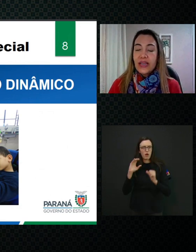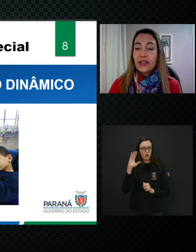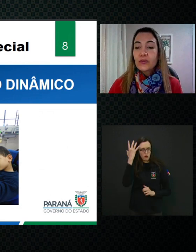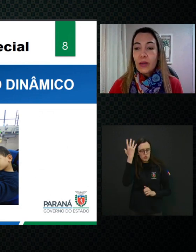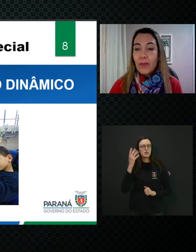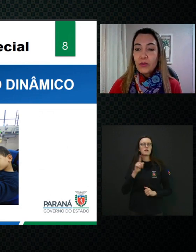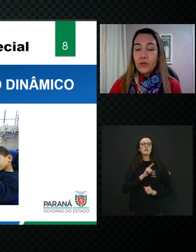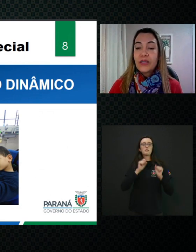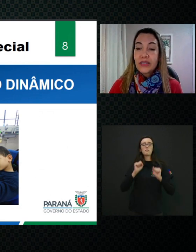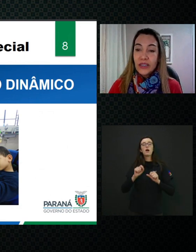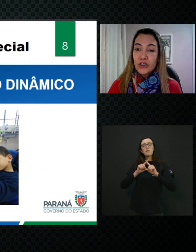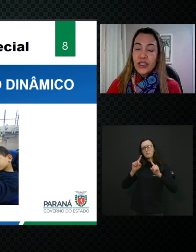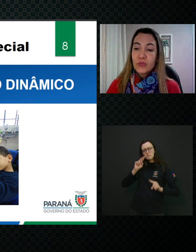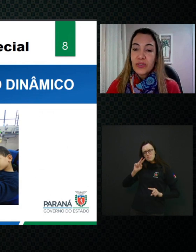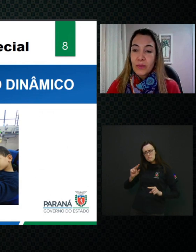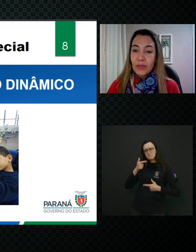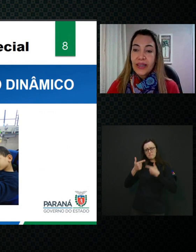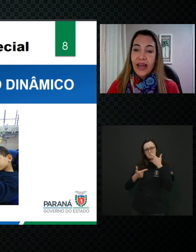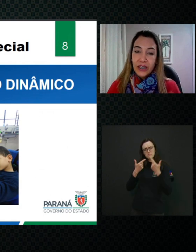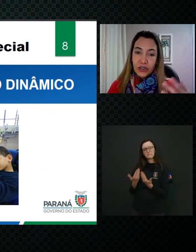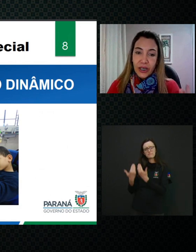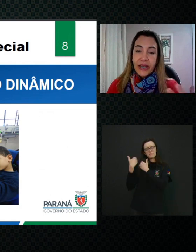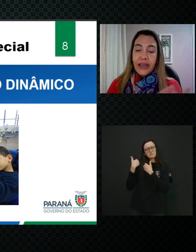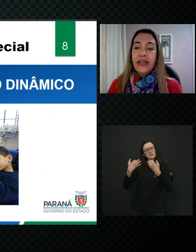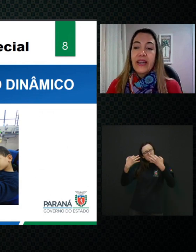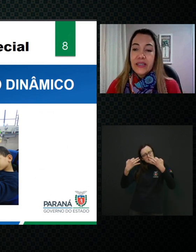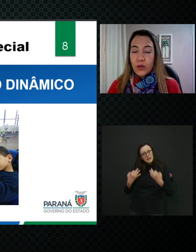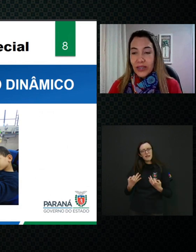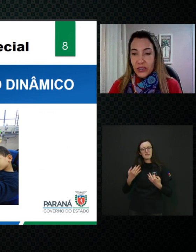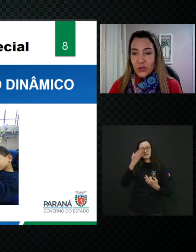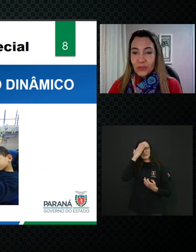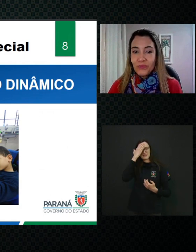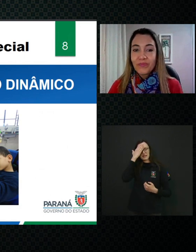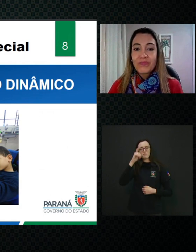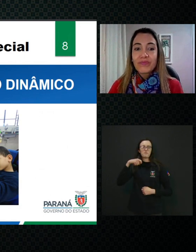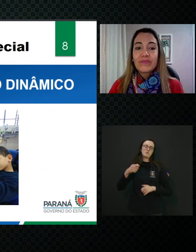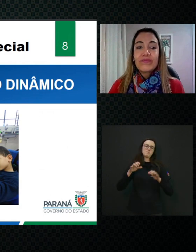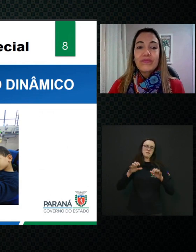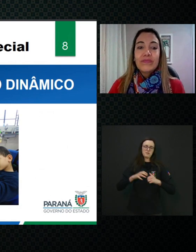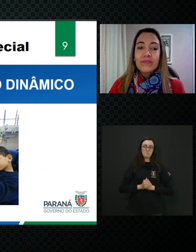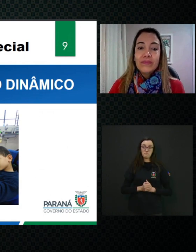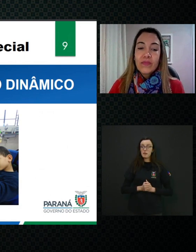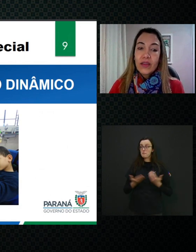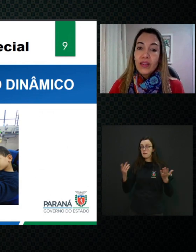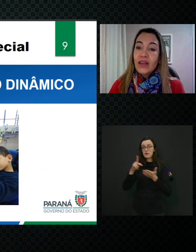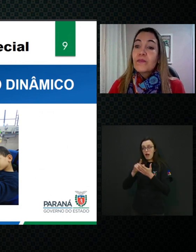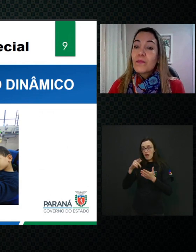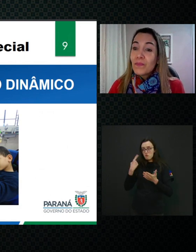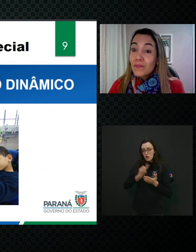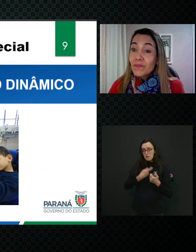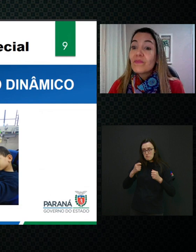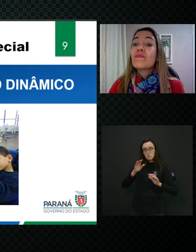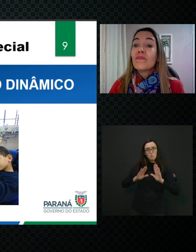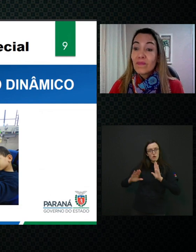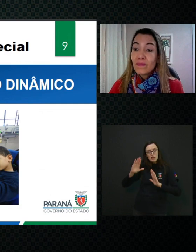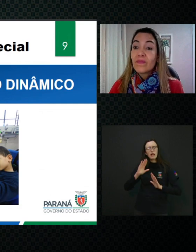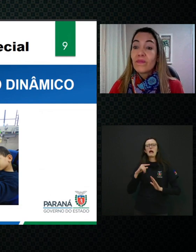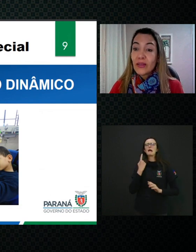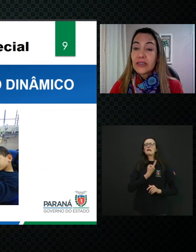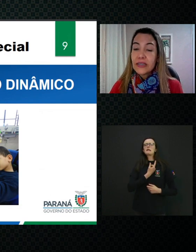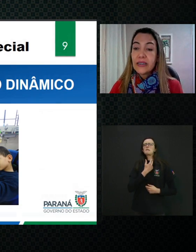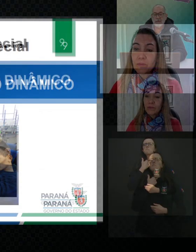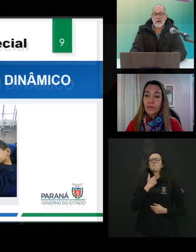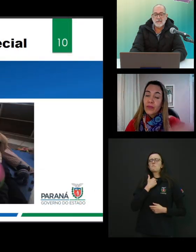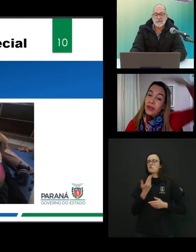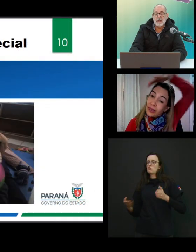utilizado um trabalho com bastante responsabilidade em relação a isso. São cuidados que devemos tomar, né, não é somente, né,